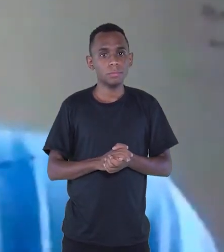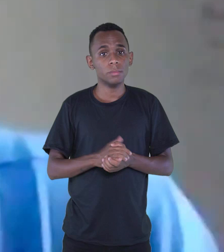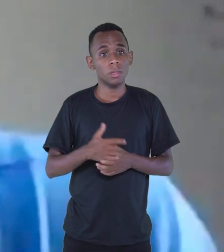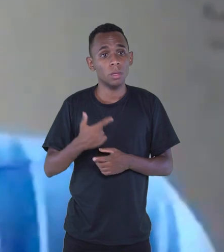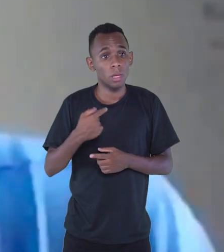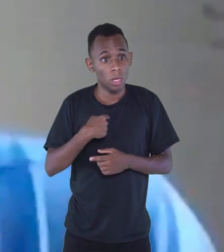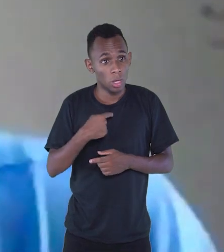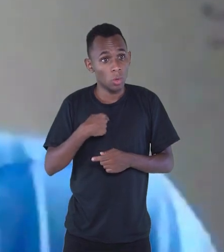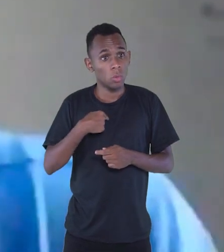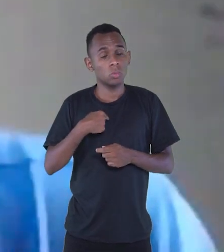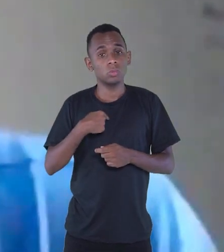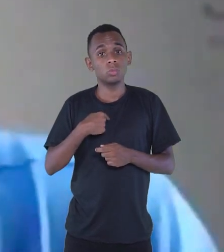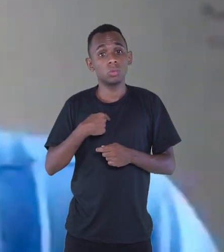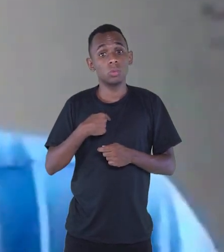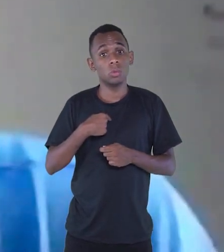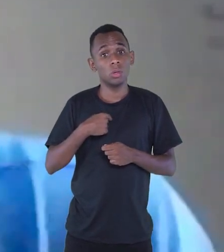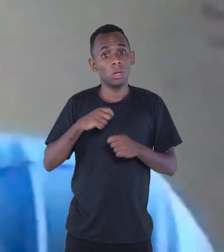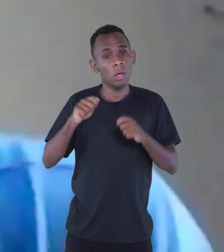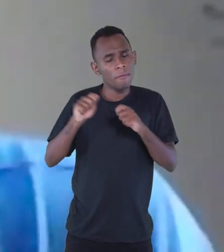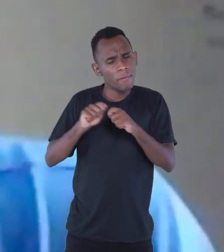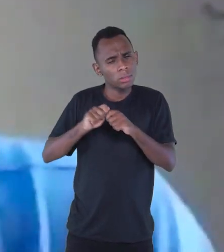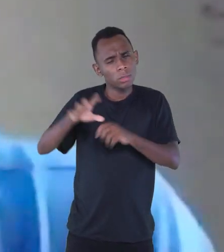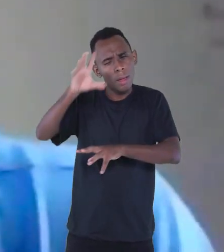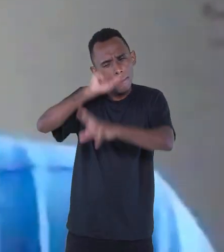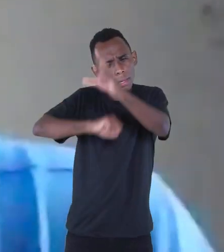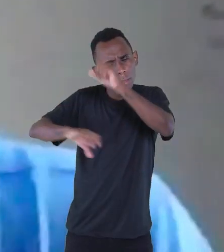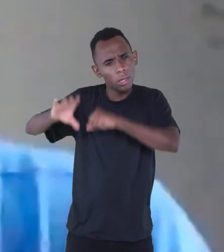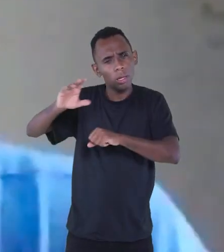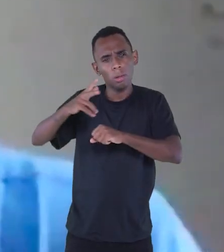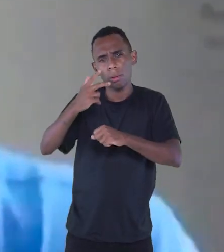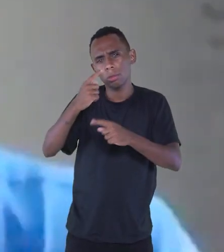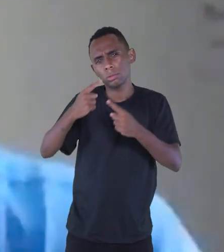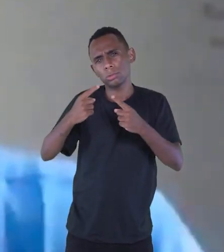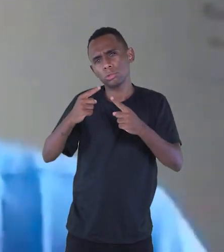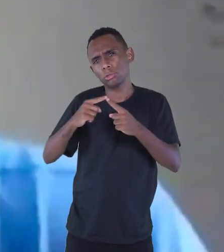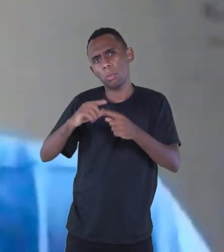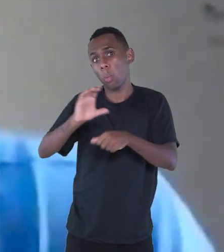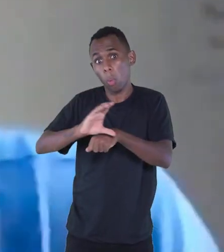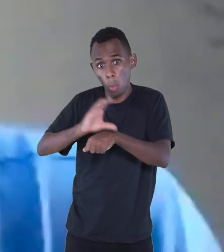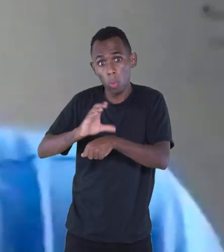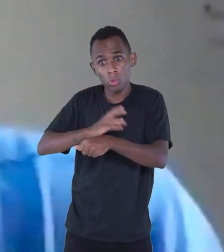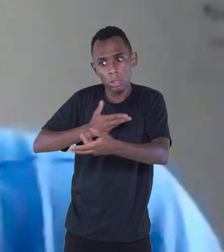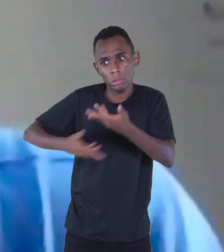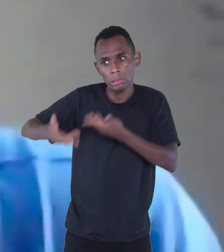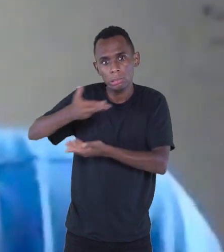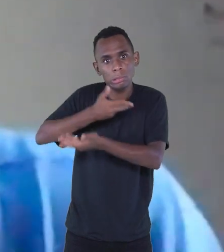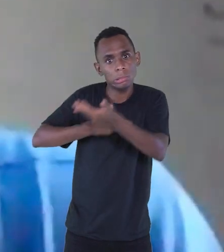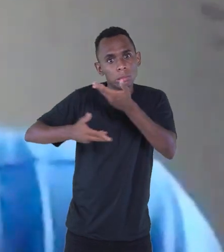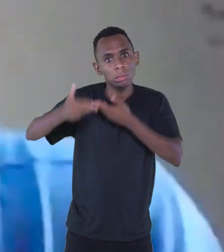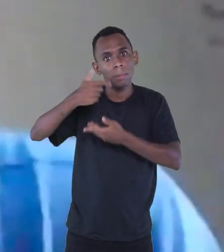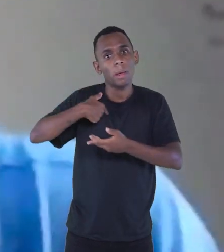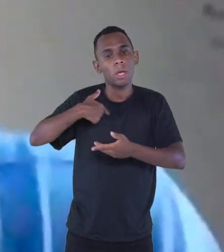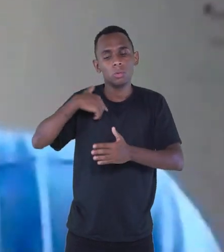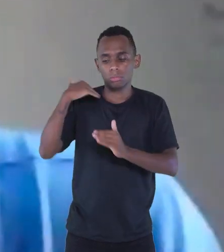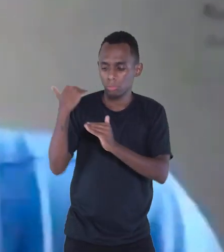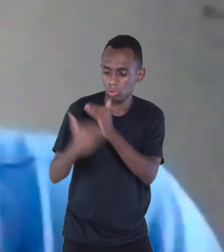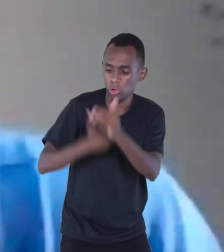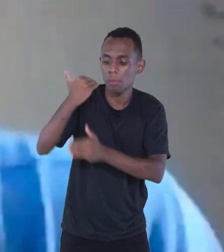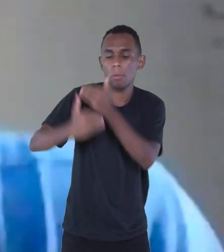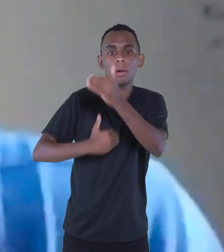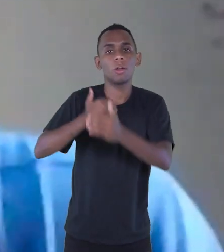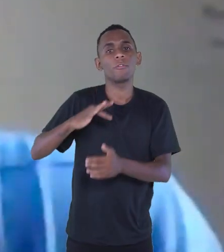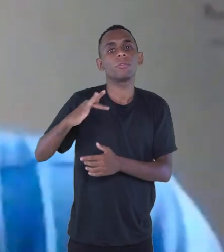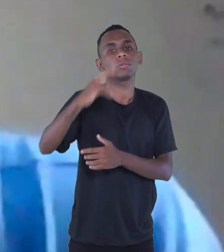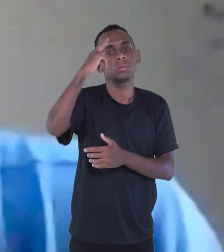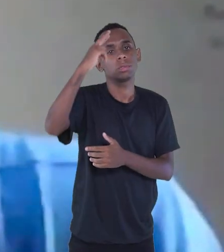fazendo um curso com esses mestres para me tornar mais senhor desse gênero. Mas eu já tenho